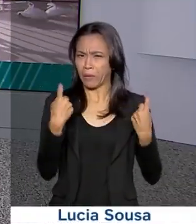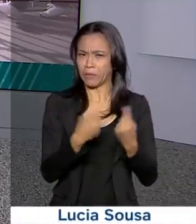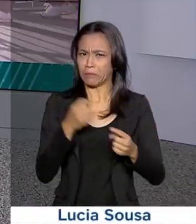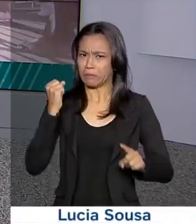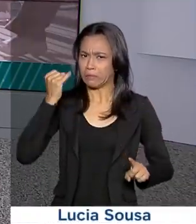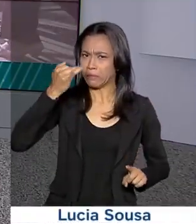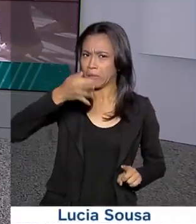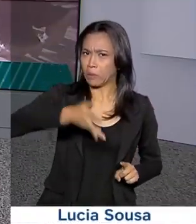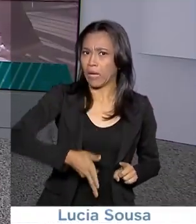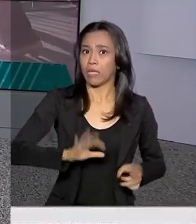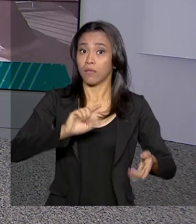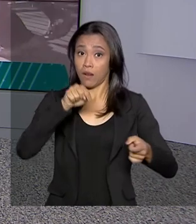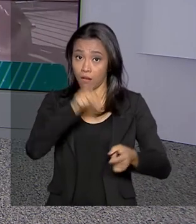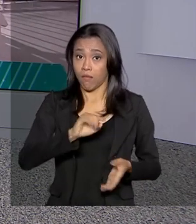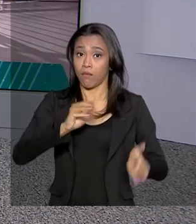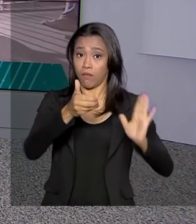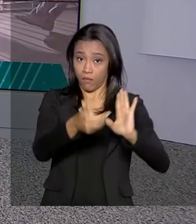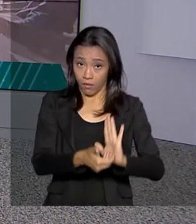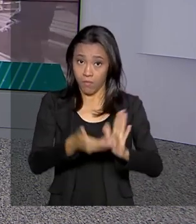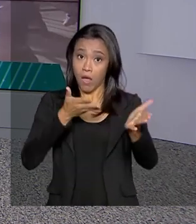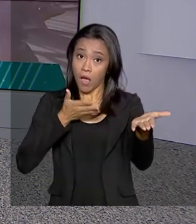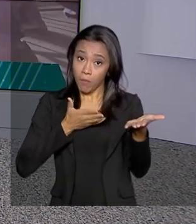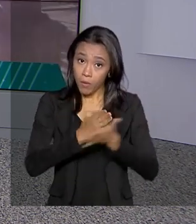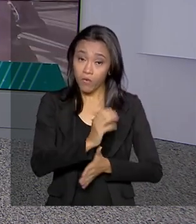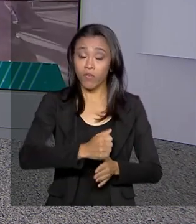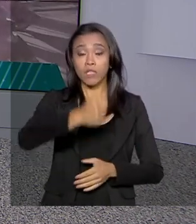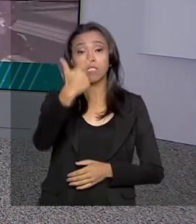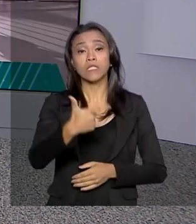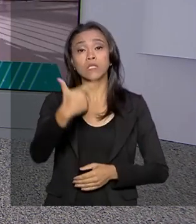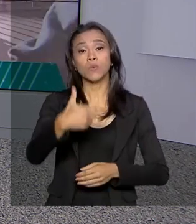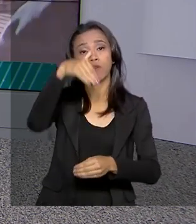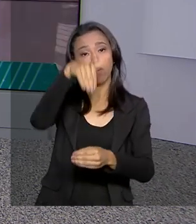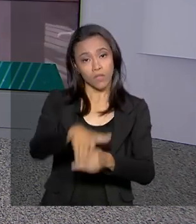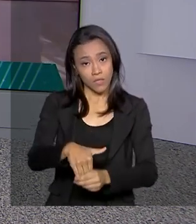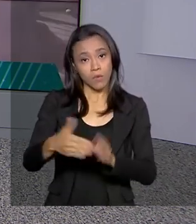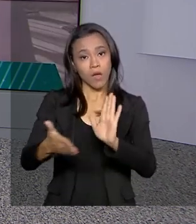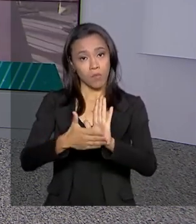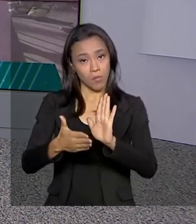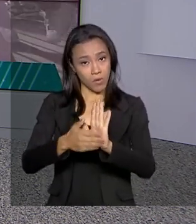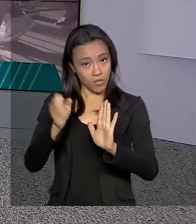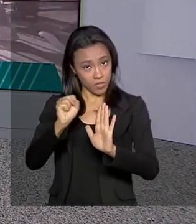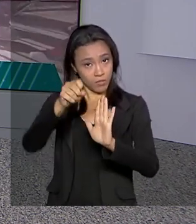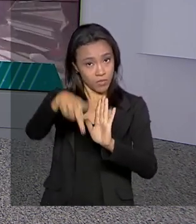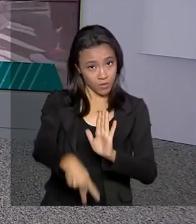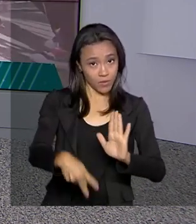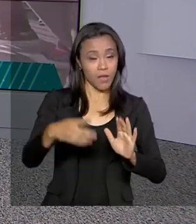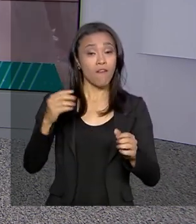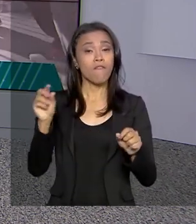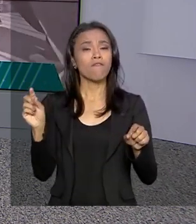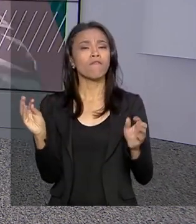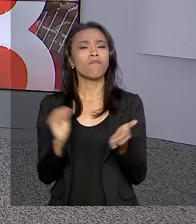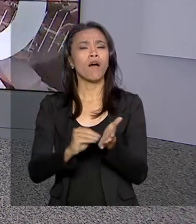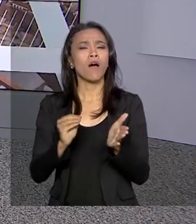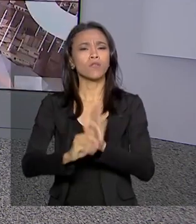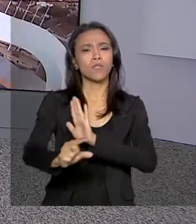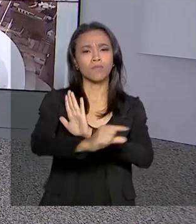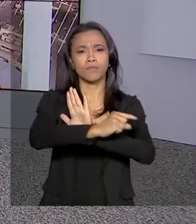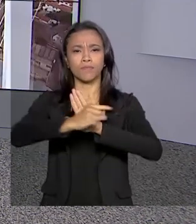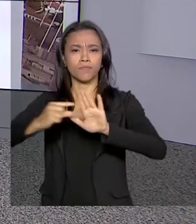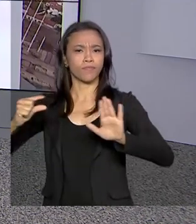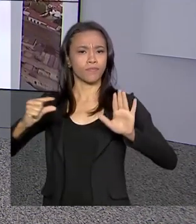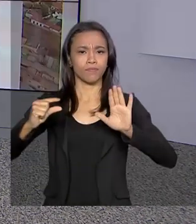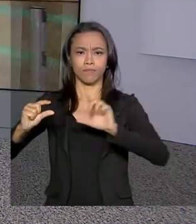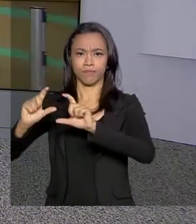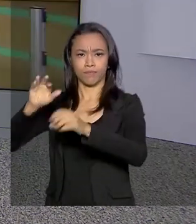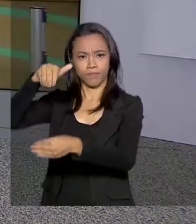madrugada, a Câmara dos Deputados aprovou em segundo turno a reforma da Previdência. Agora faltam os destaques. Vamos conversar então